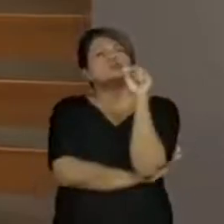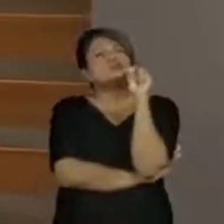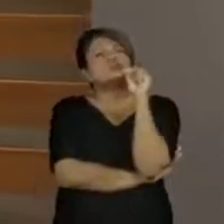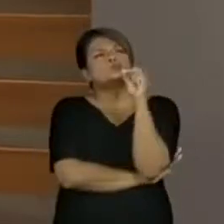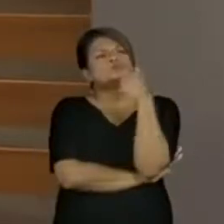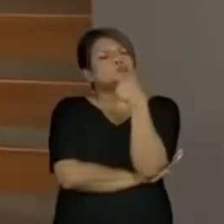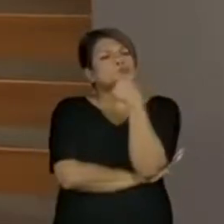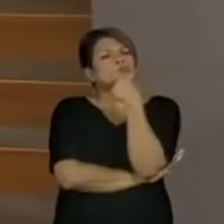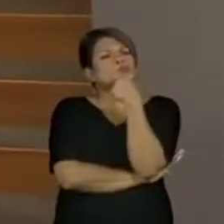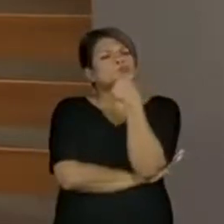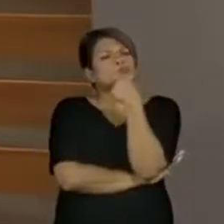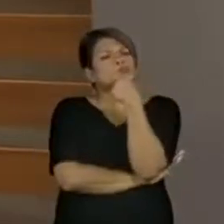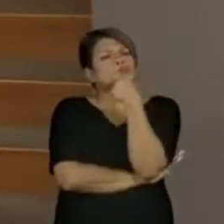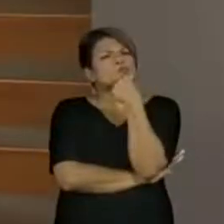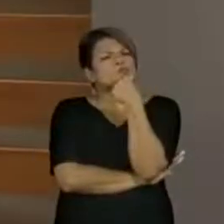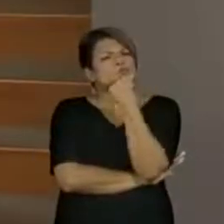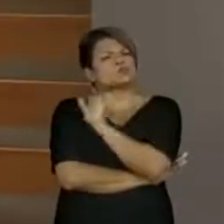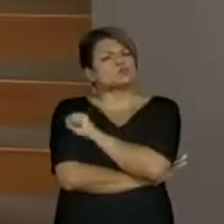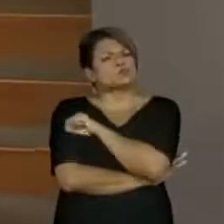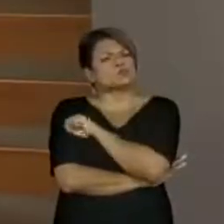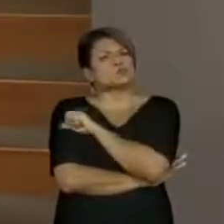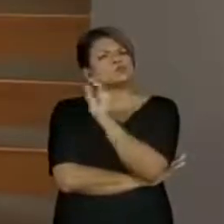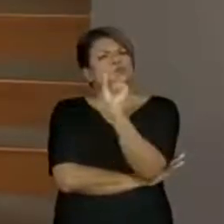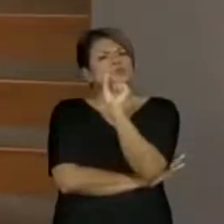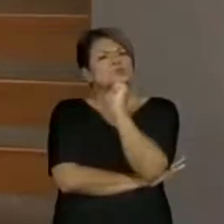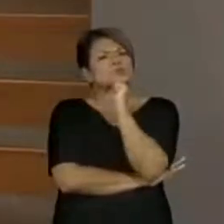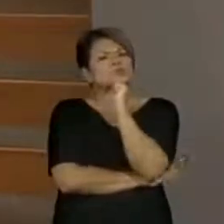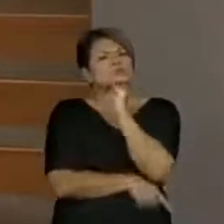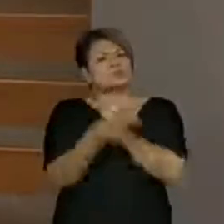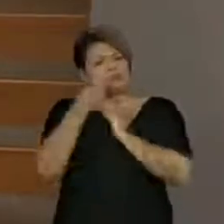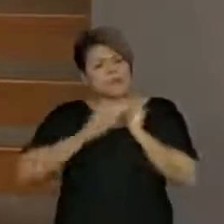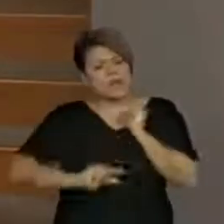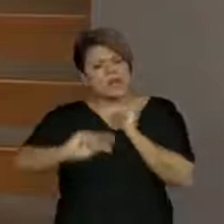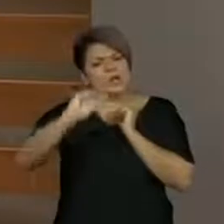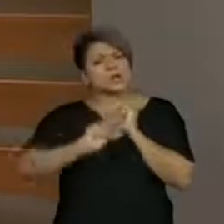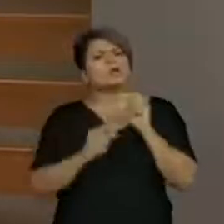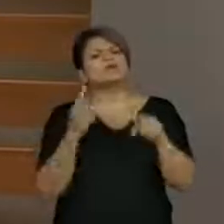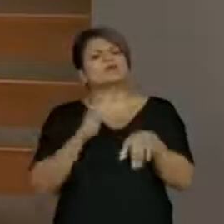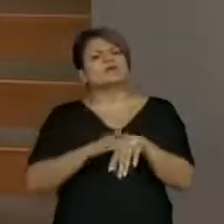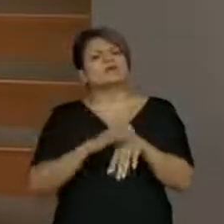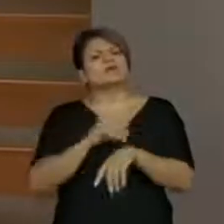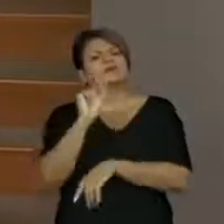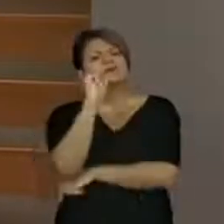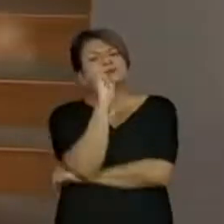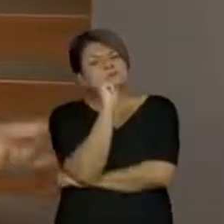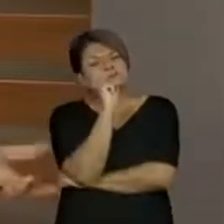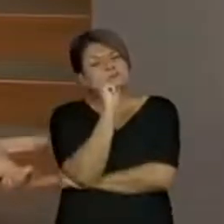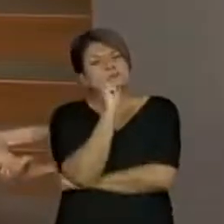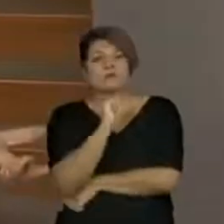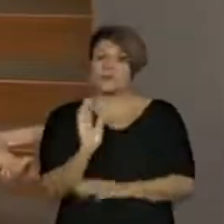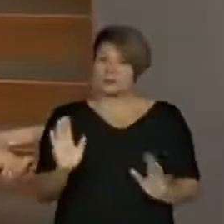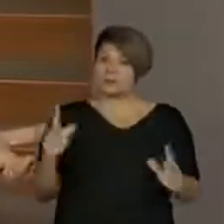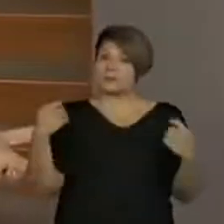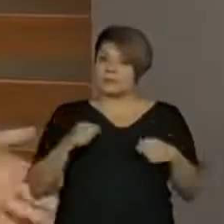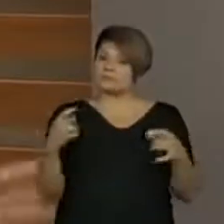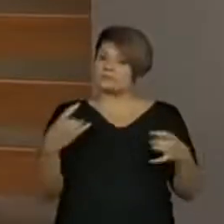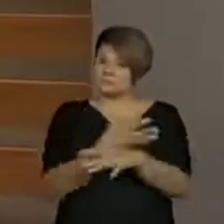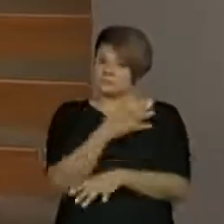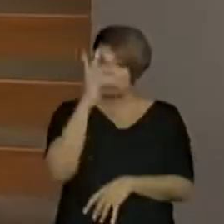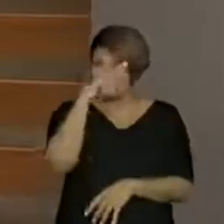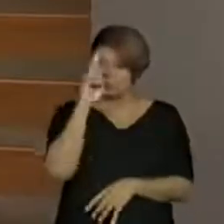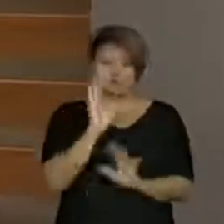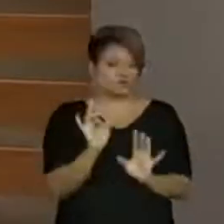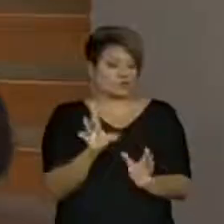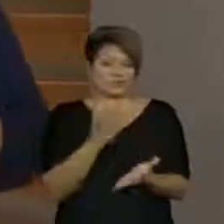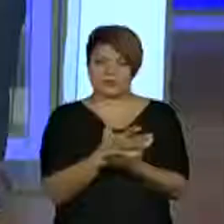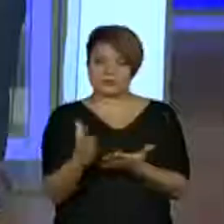dar com aquele noturno, hein? O que o mago vai fazer? Isso é importante. A gente precisa fechar a história. A gente só começou, né? Sim, só começou. Só